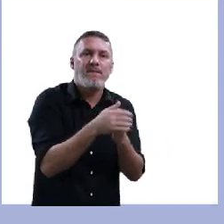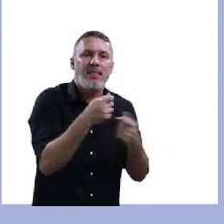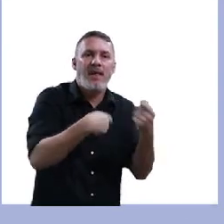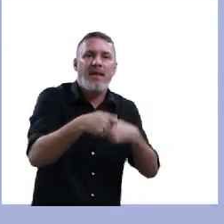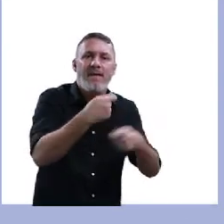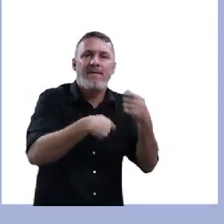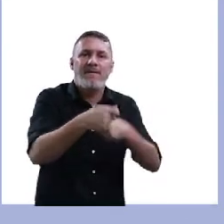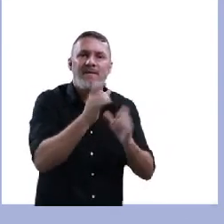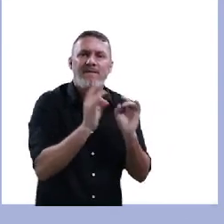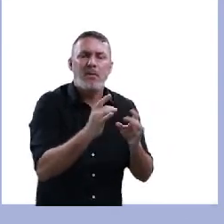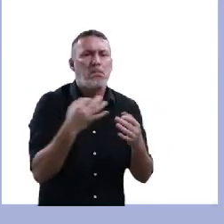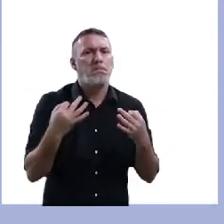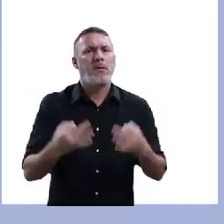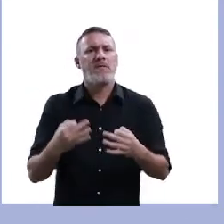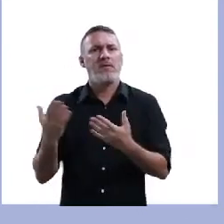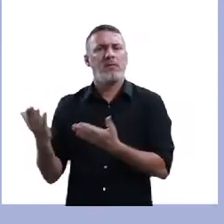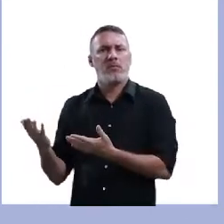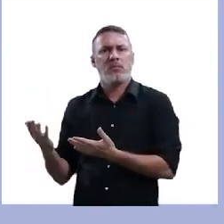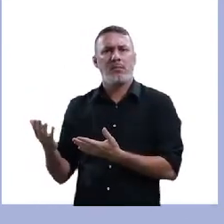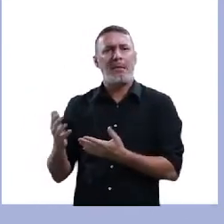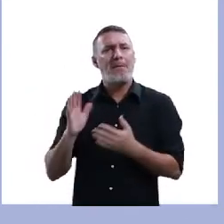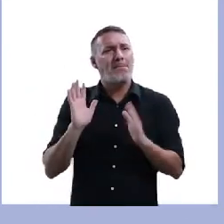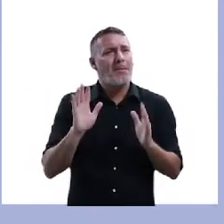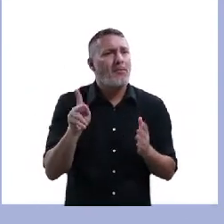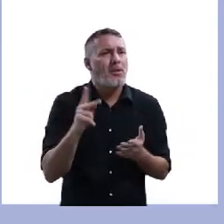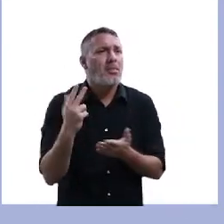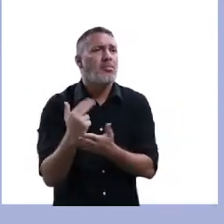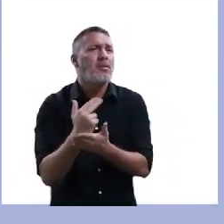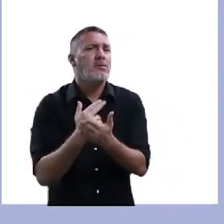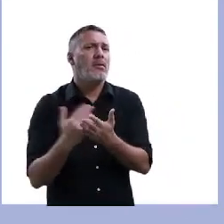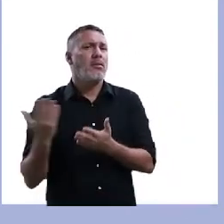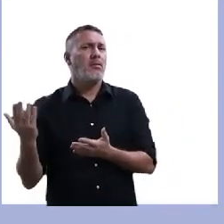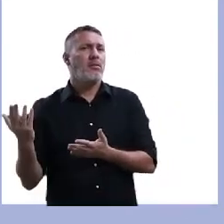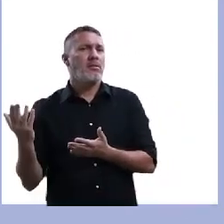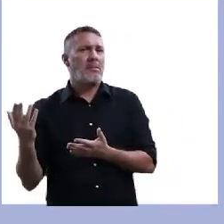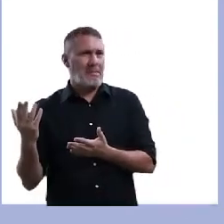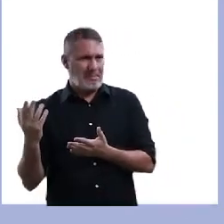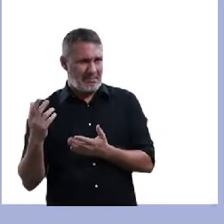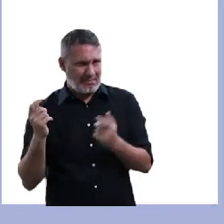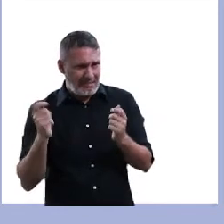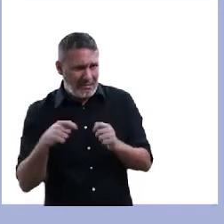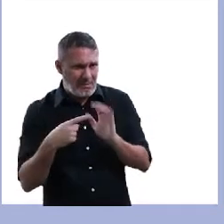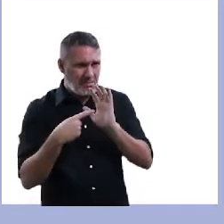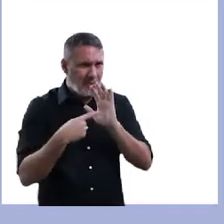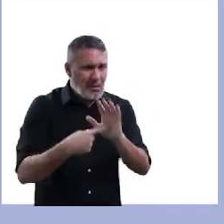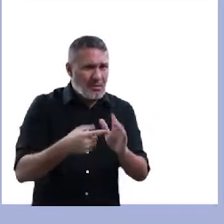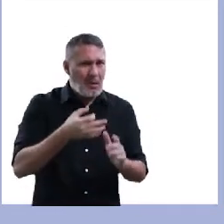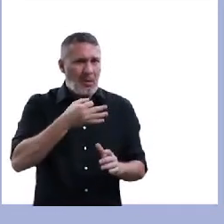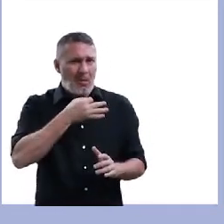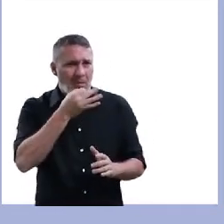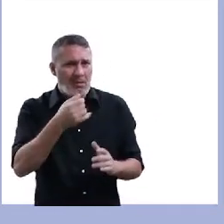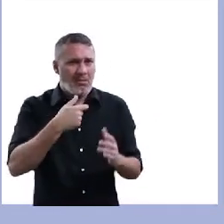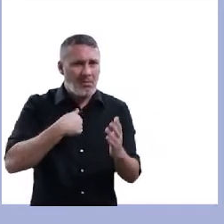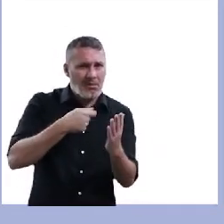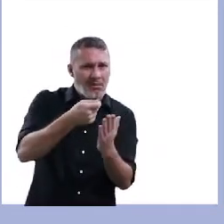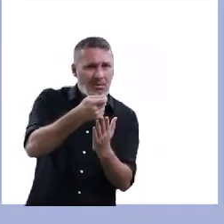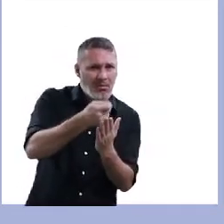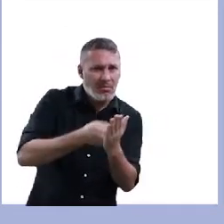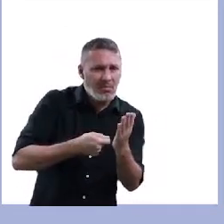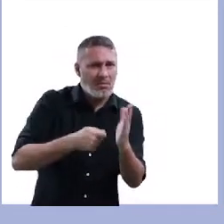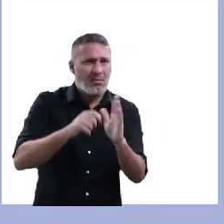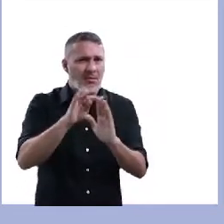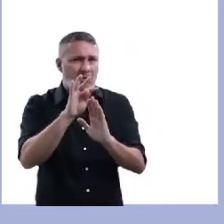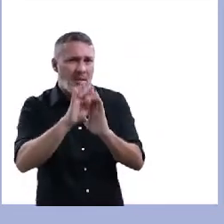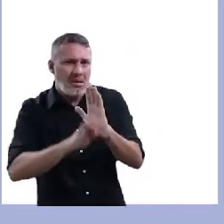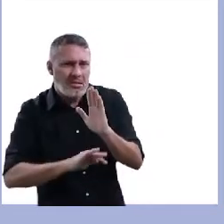argumentação, vai servir ali como articular as minhas ideias, vai servir para contextualizar. Galera, o Inep, ele não vai